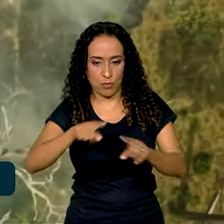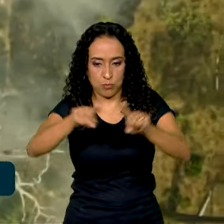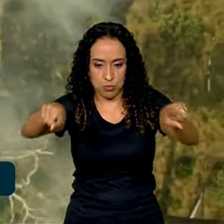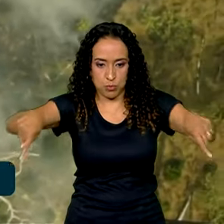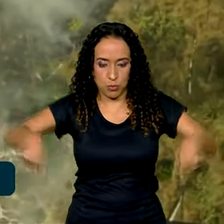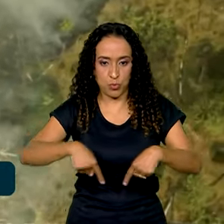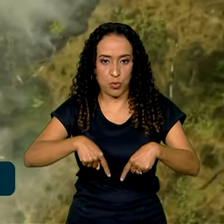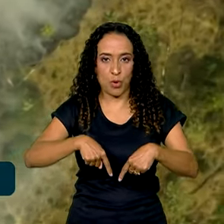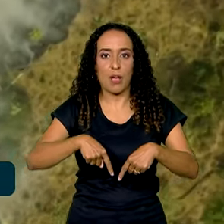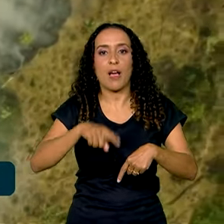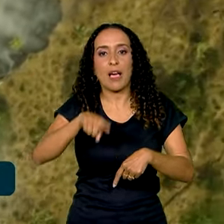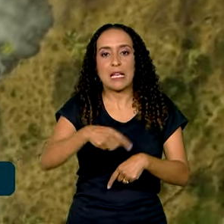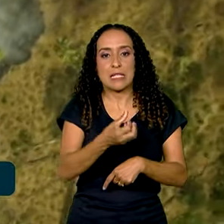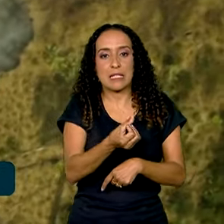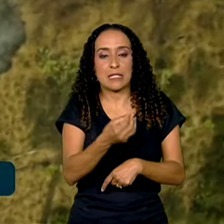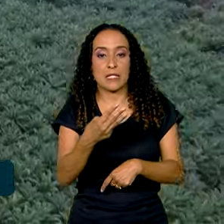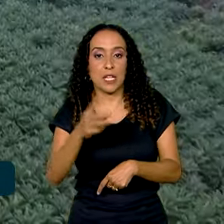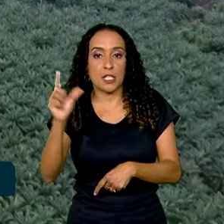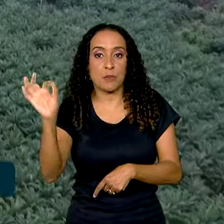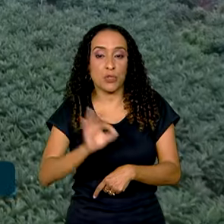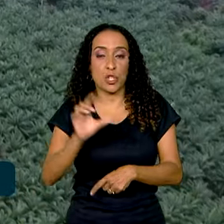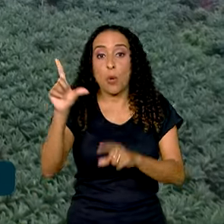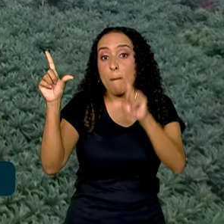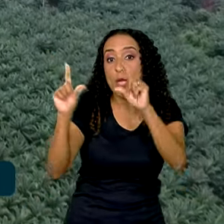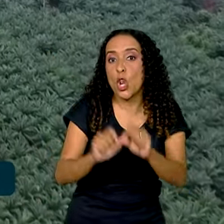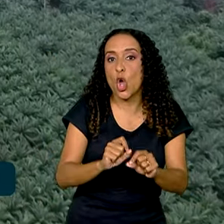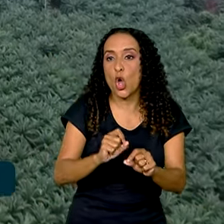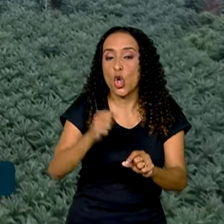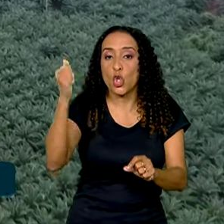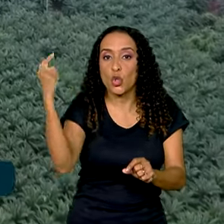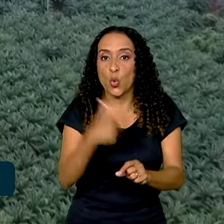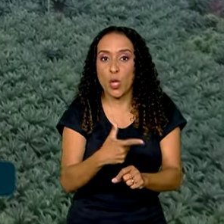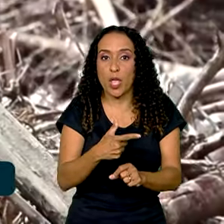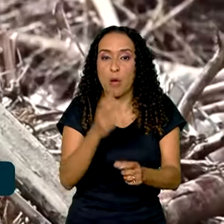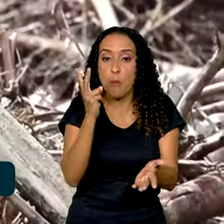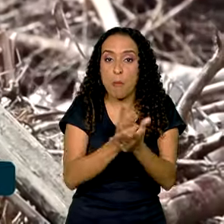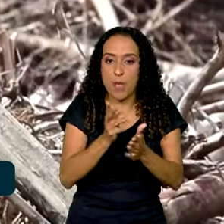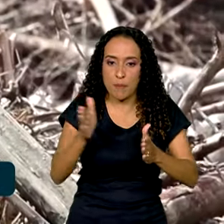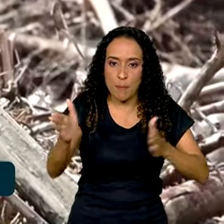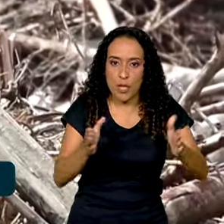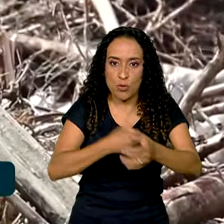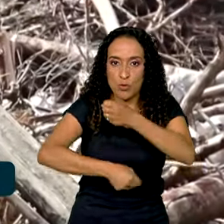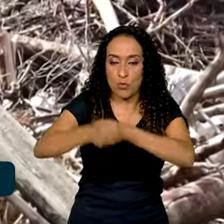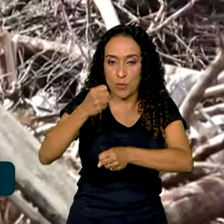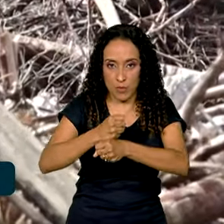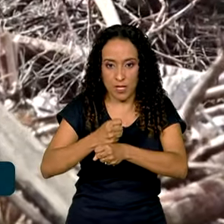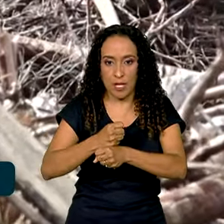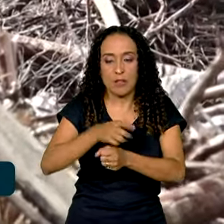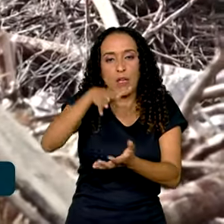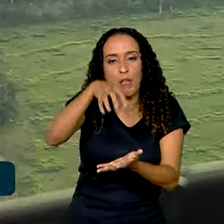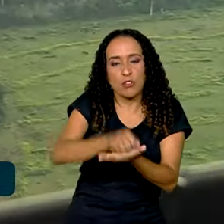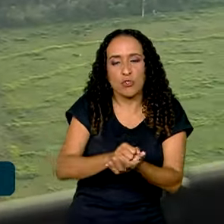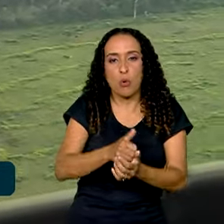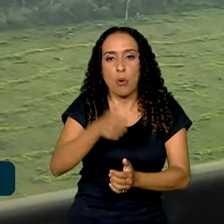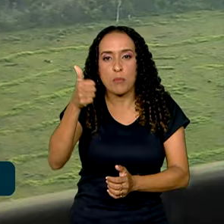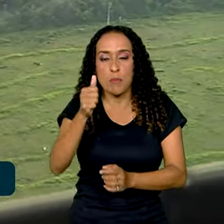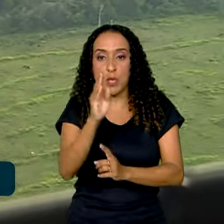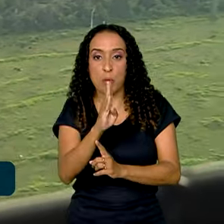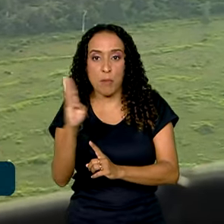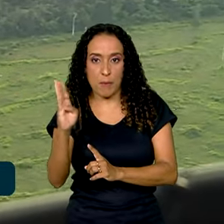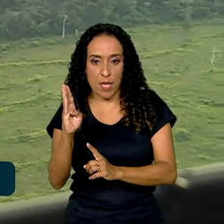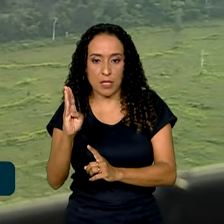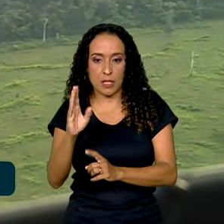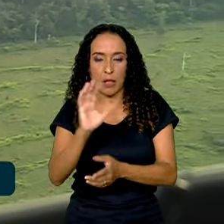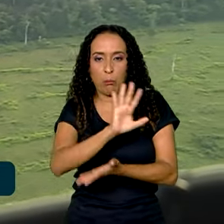área, 63% menor que o mesmo período de 2023, quando foi registrado no primeiro bimestre